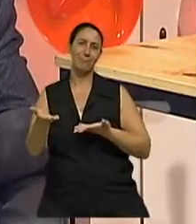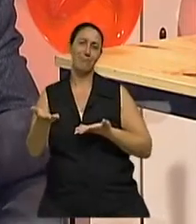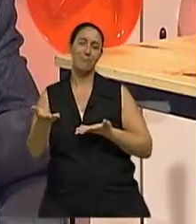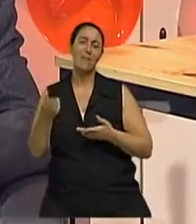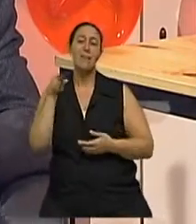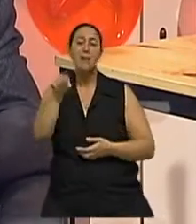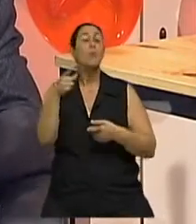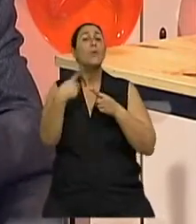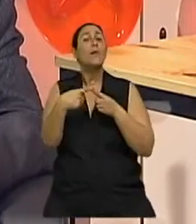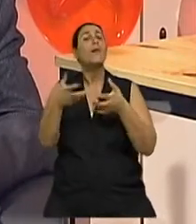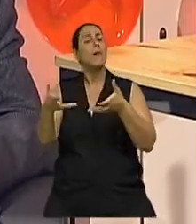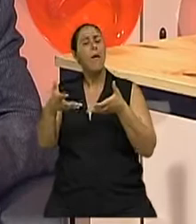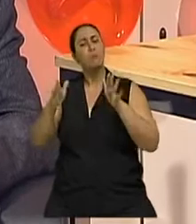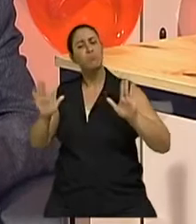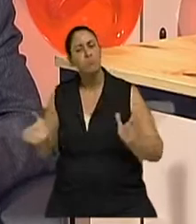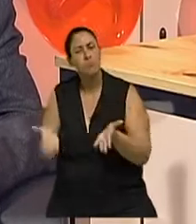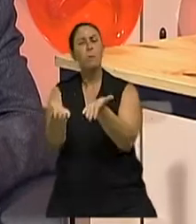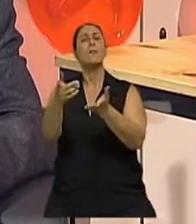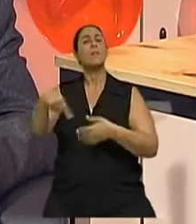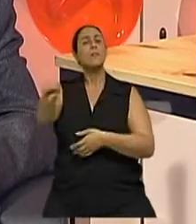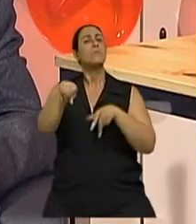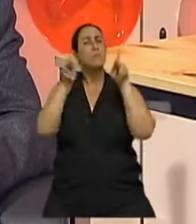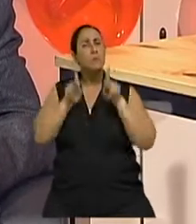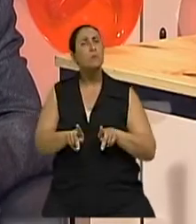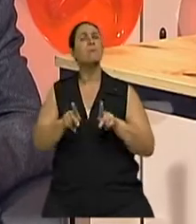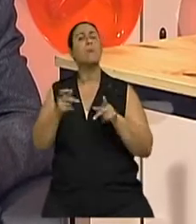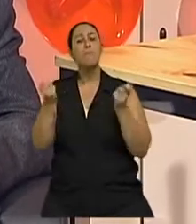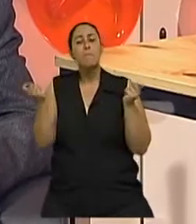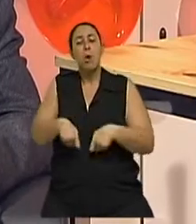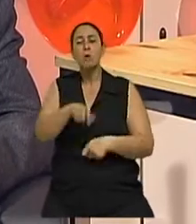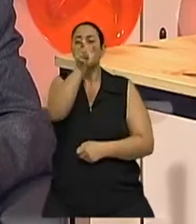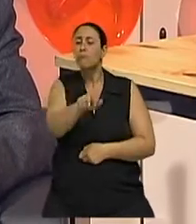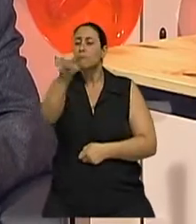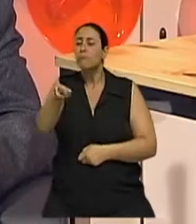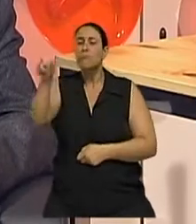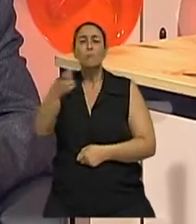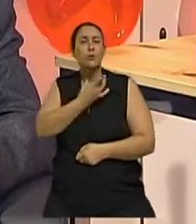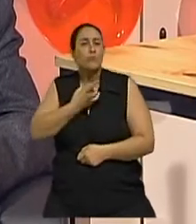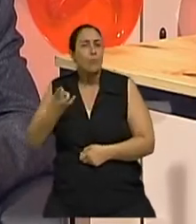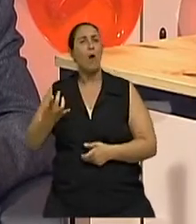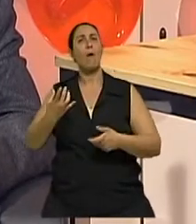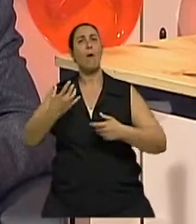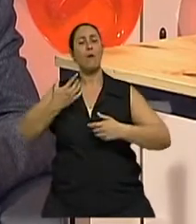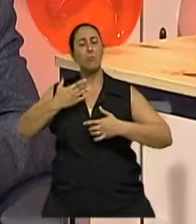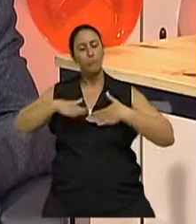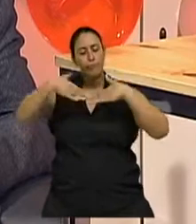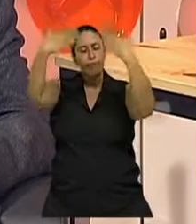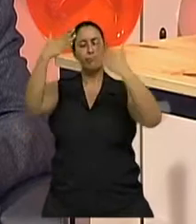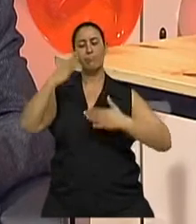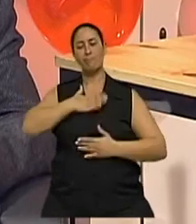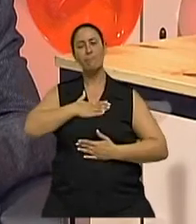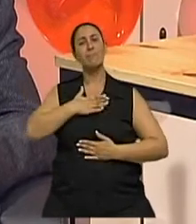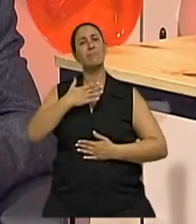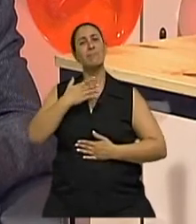de oportunizar, de criar condições para que as pessoas possam, elas desenvolver as suas capacidades, as suas habilidades.